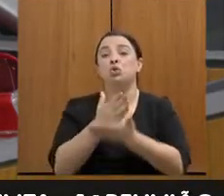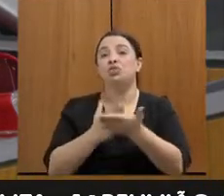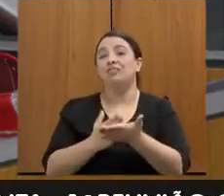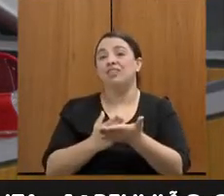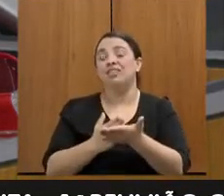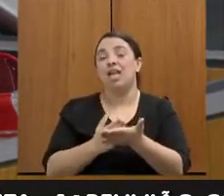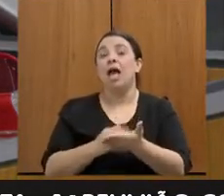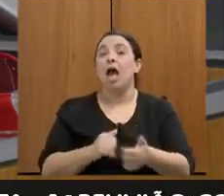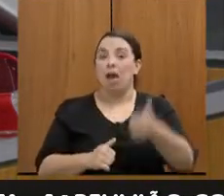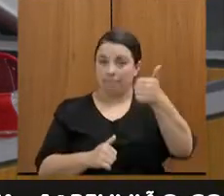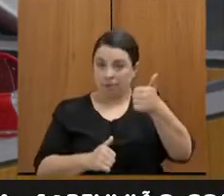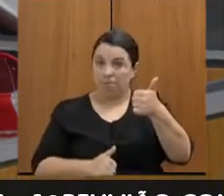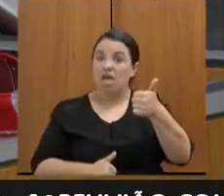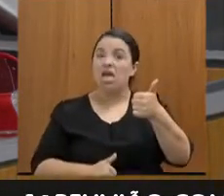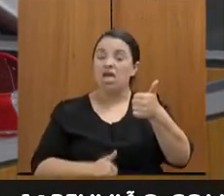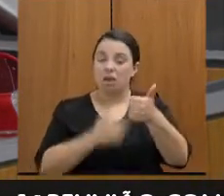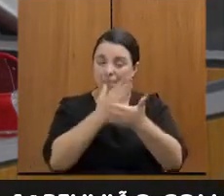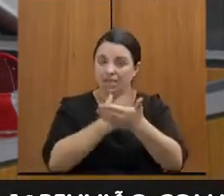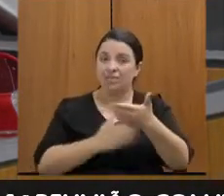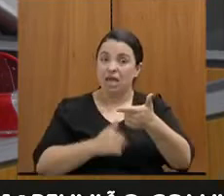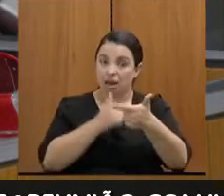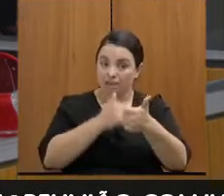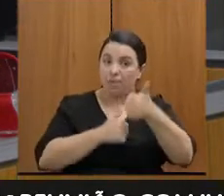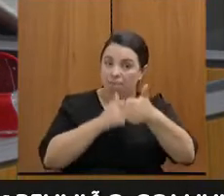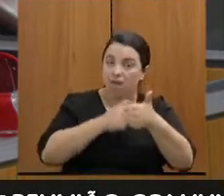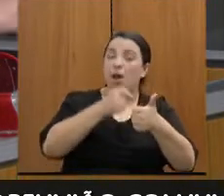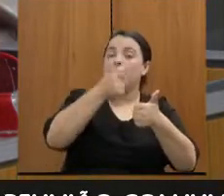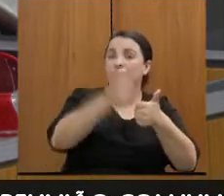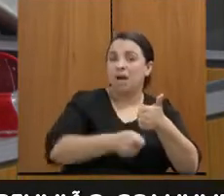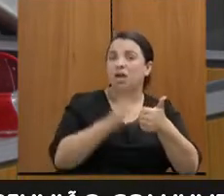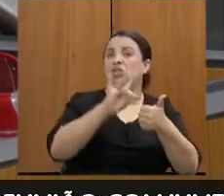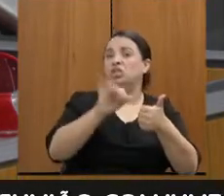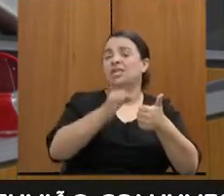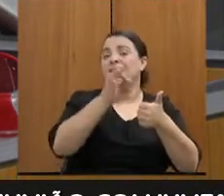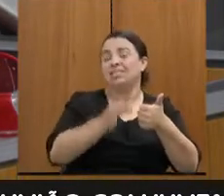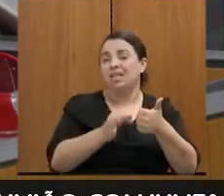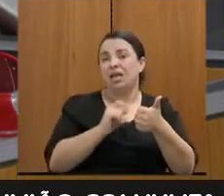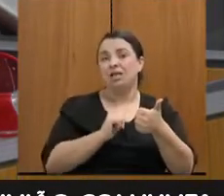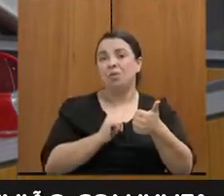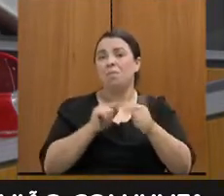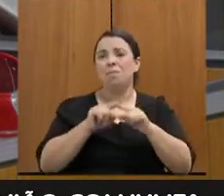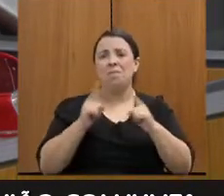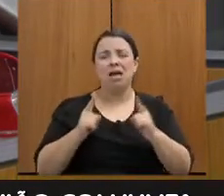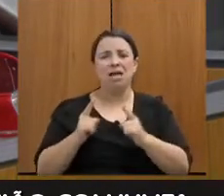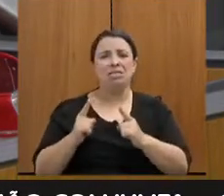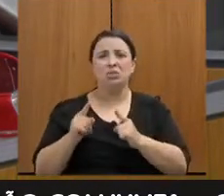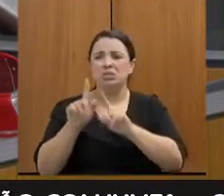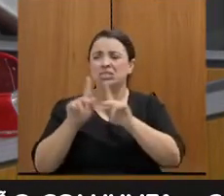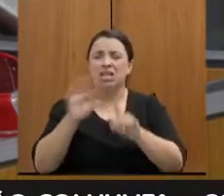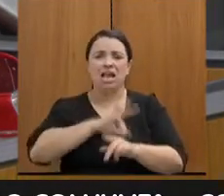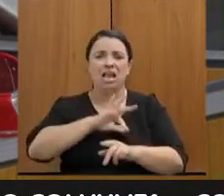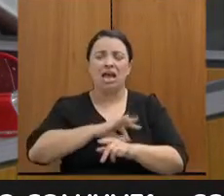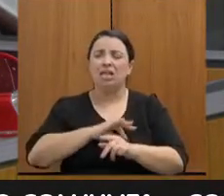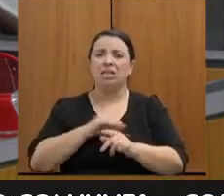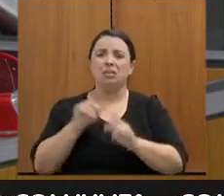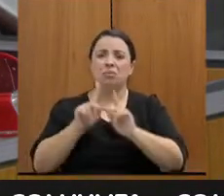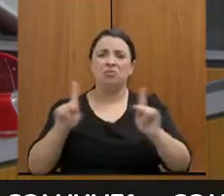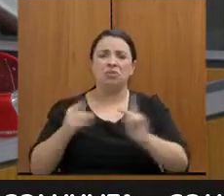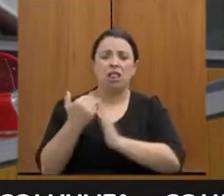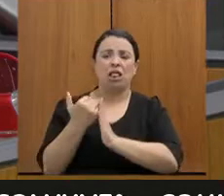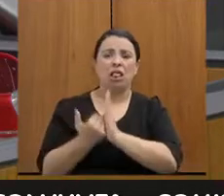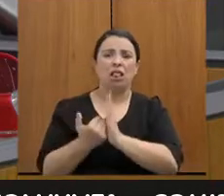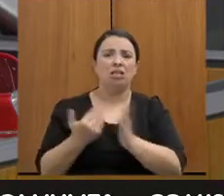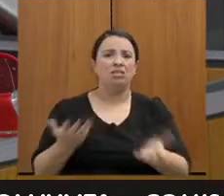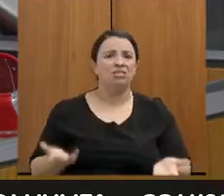dia a primeira parcela com menos 1.600 reais o salário da professora? Então, essas contas, elas